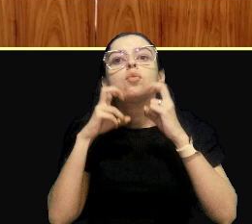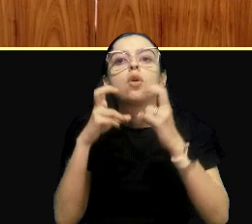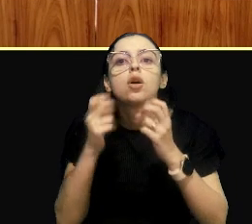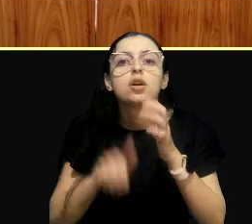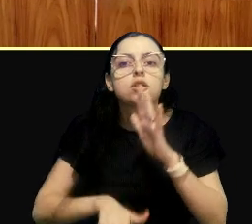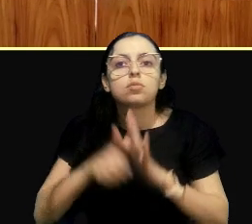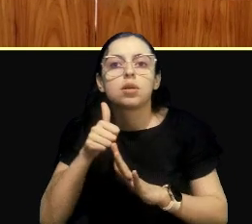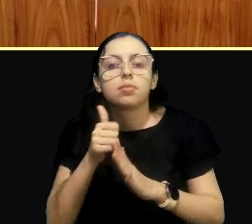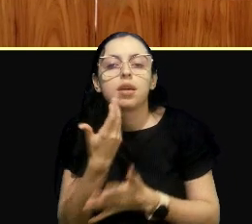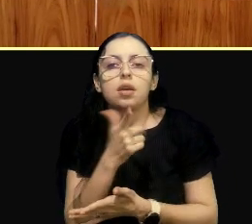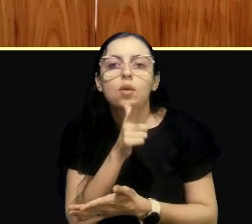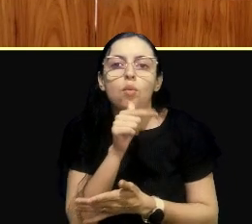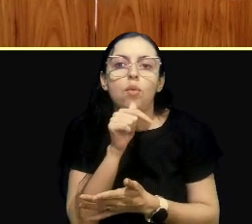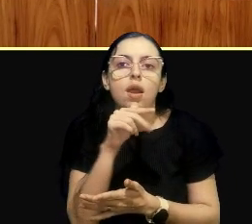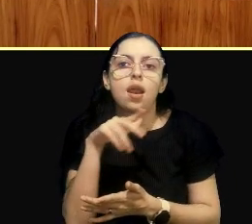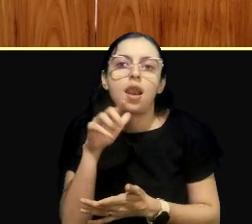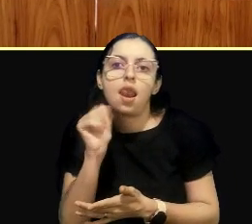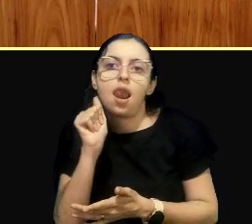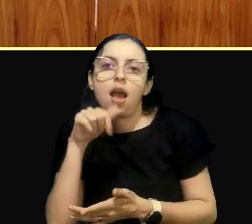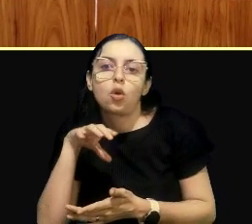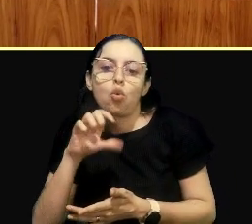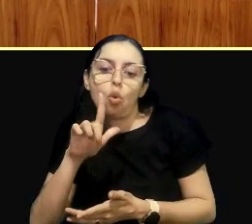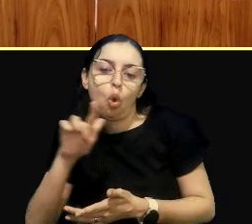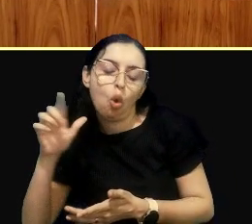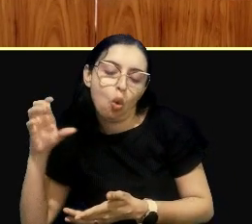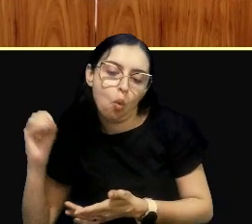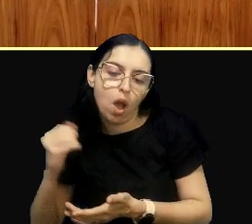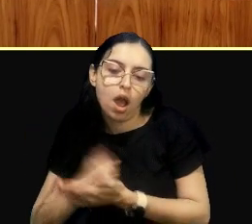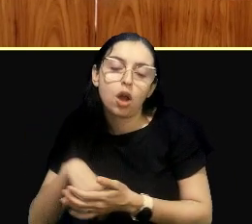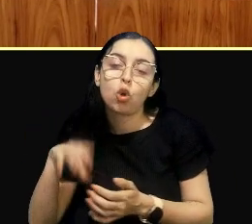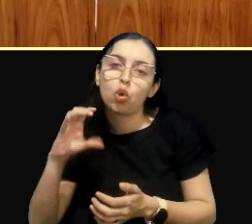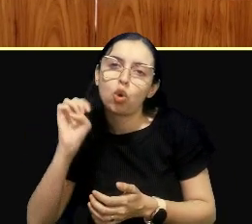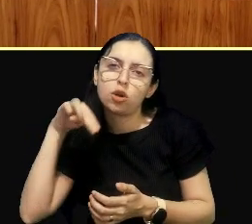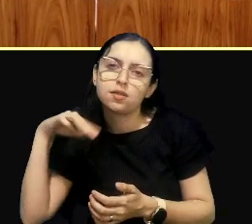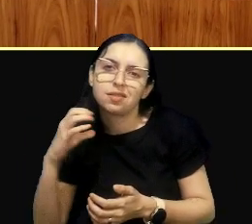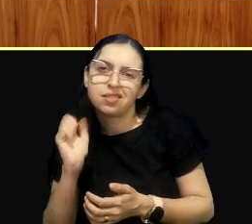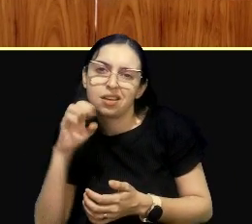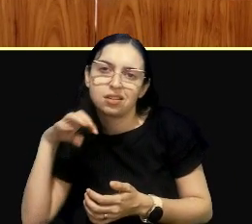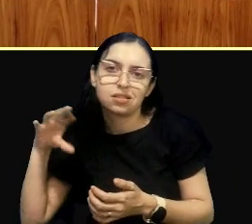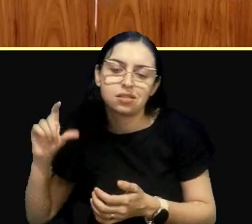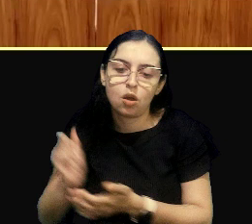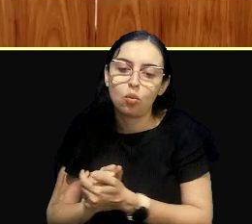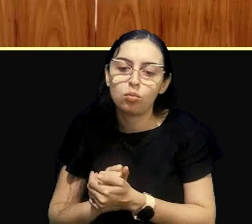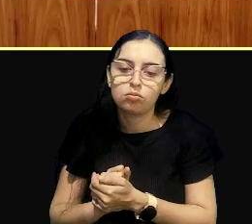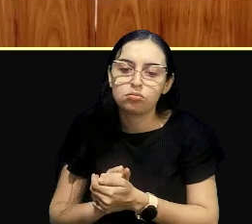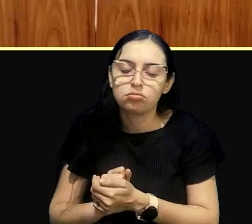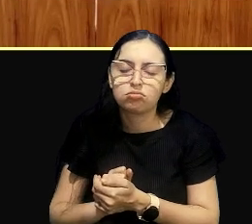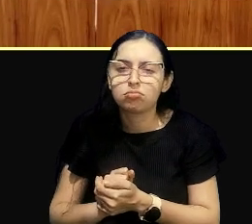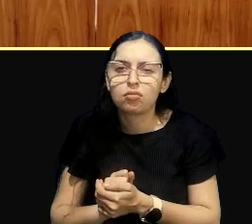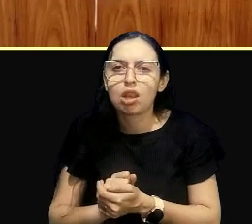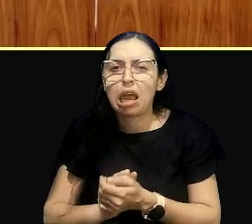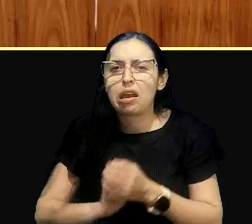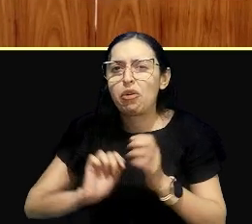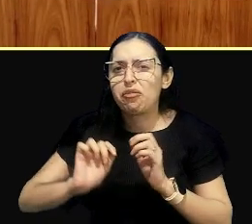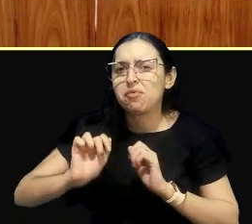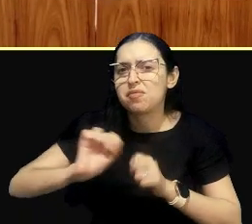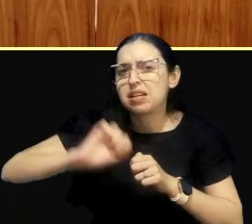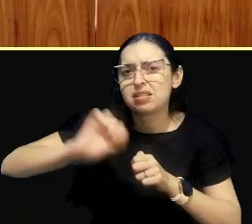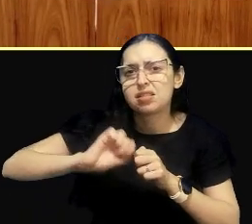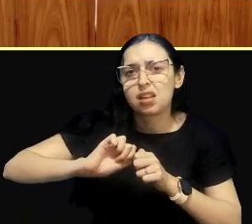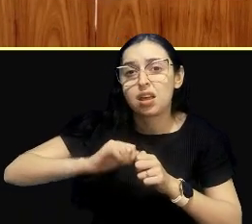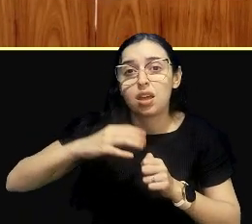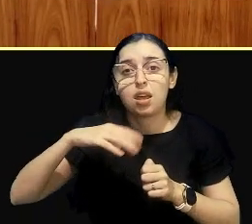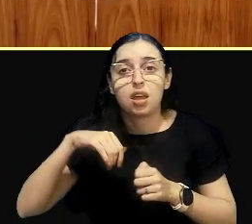caso da Lagoa, da Conceição, é, é, talvez, ações de rios, é, classe